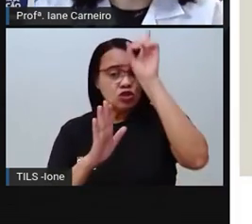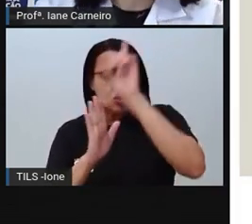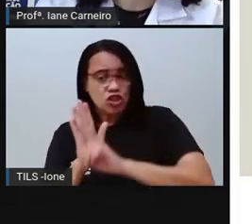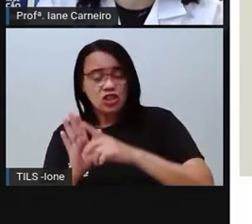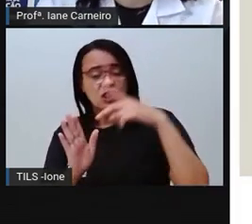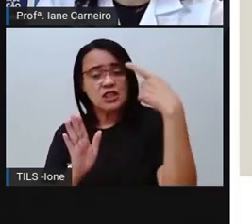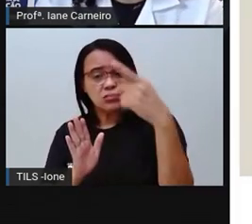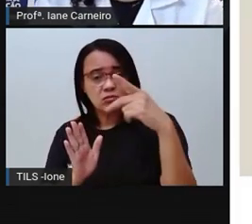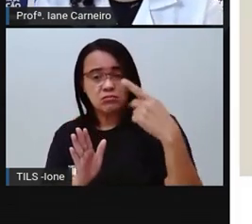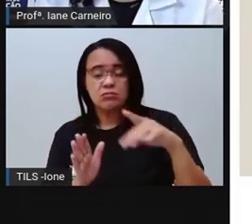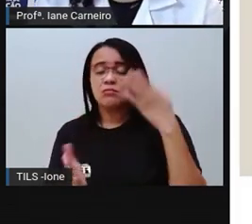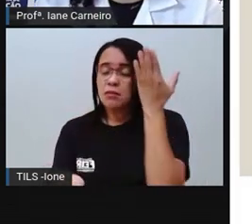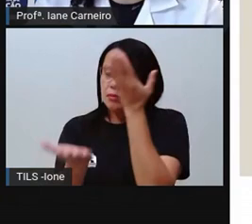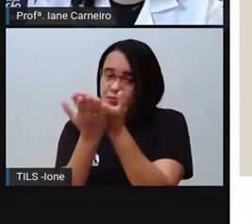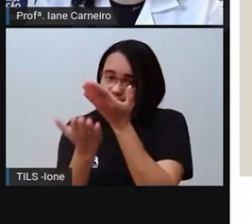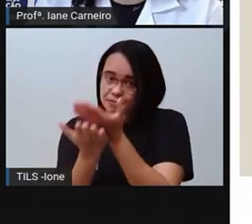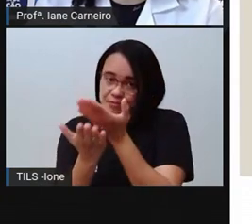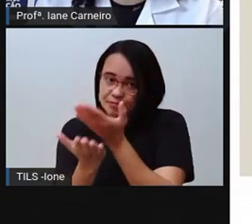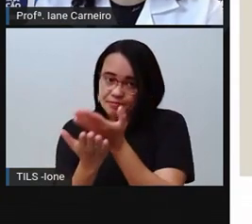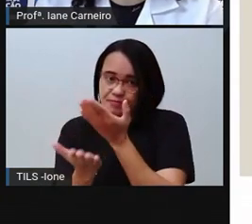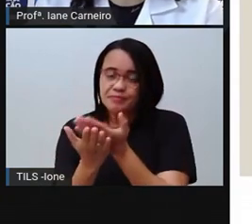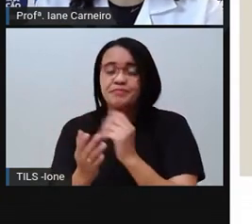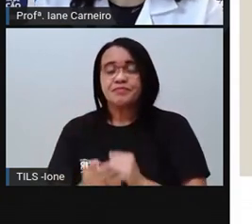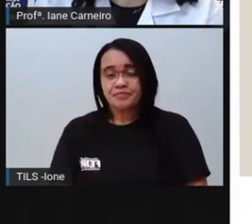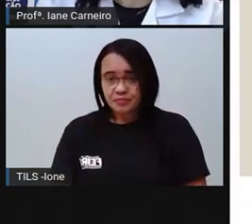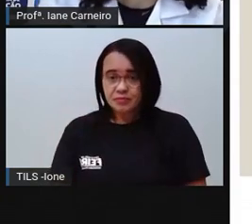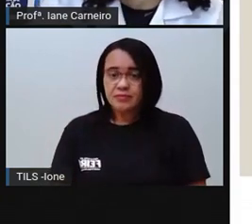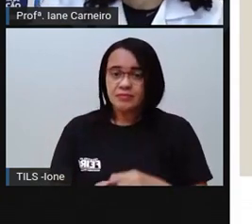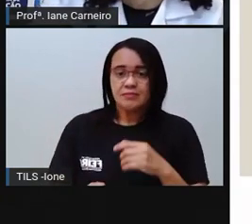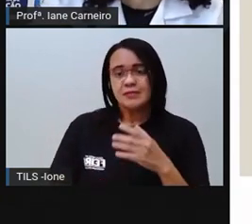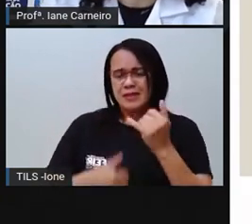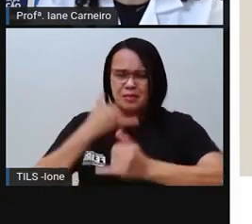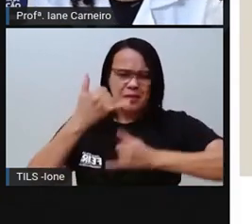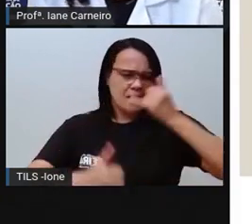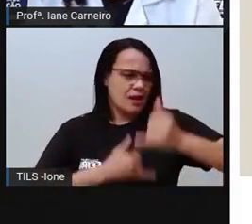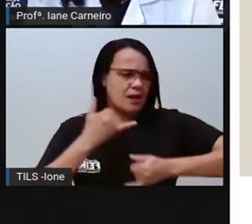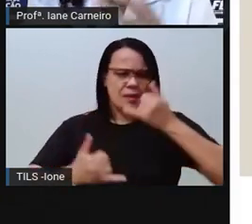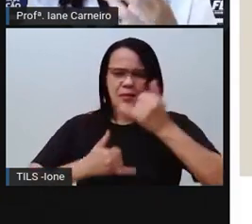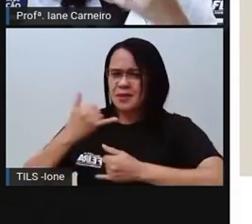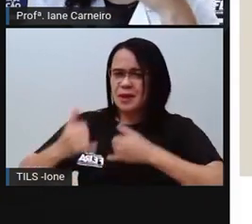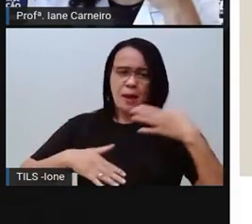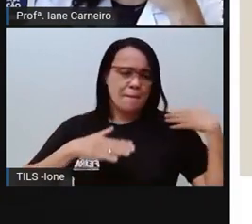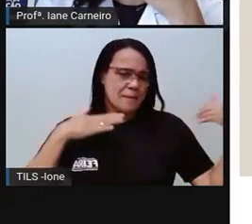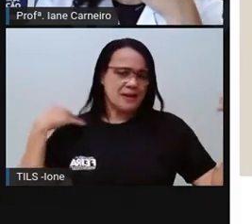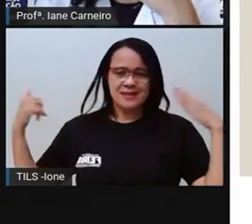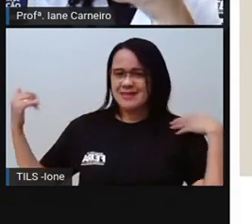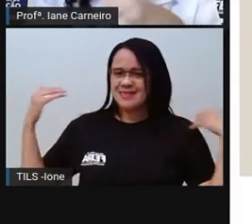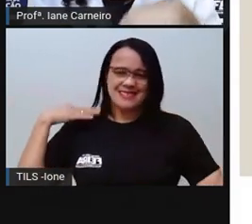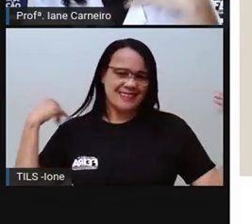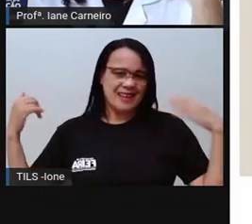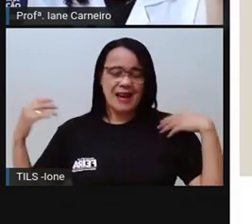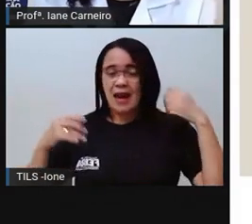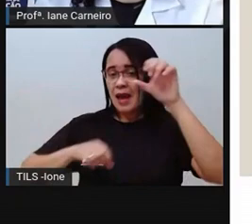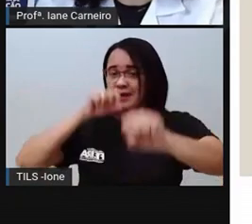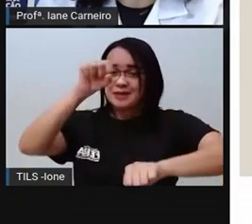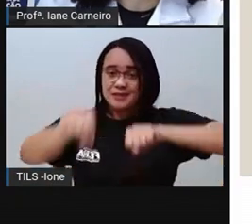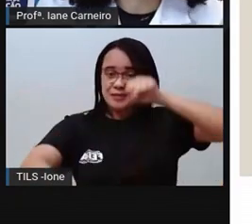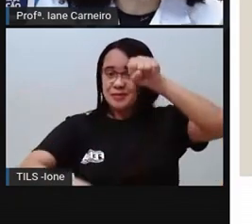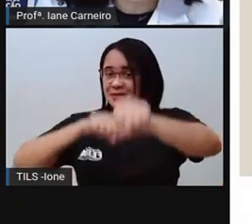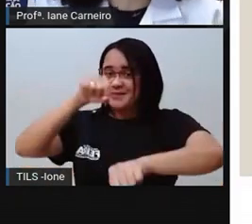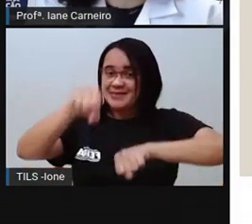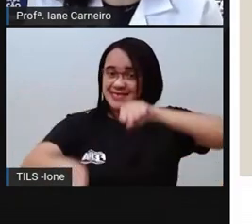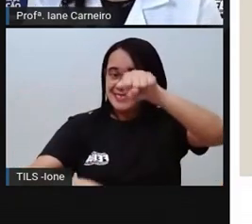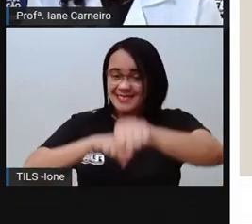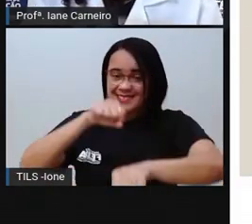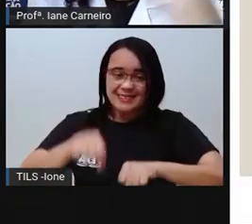colegas. Você também tem direito, a se divertir, né? Seja andando de bicicleta, seja brincando